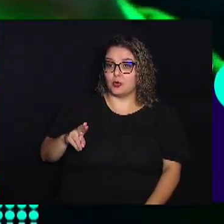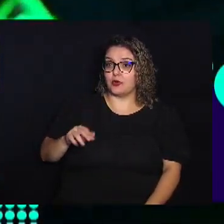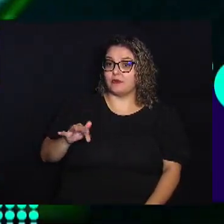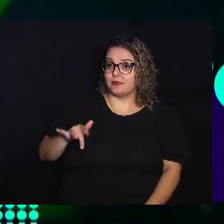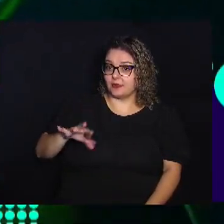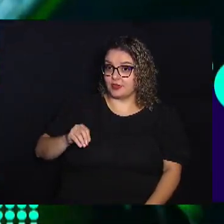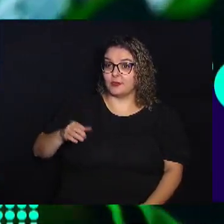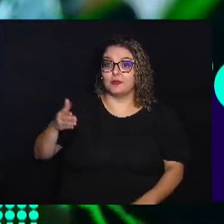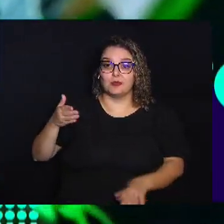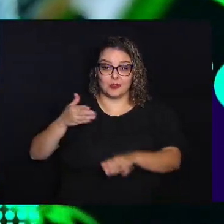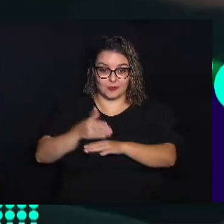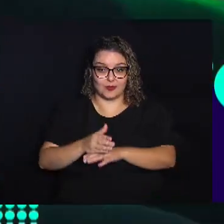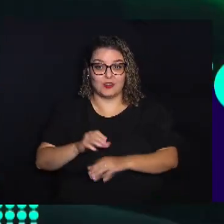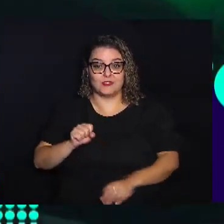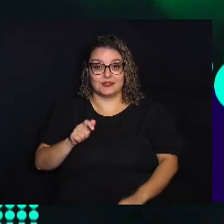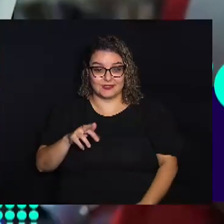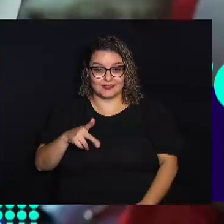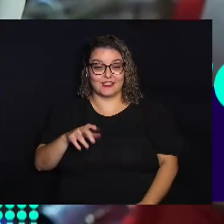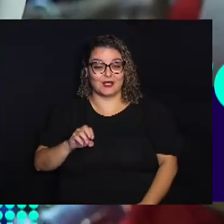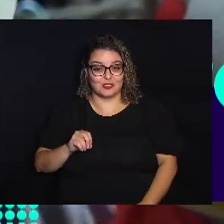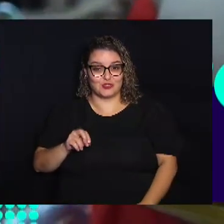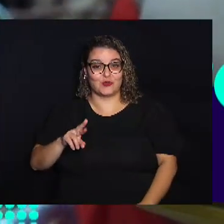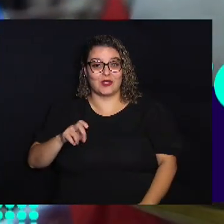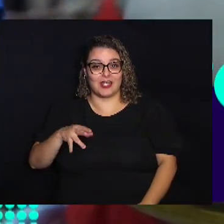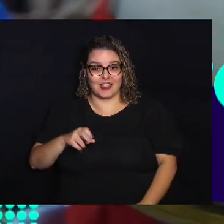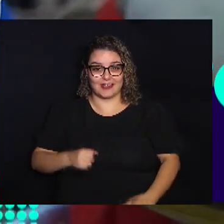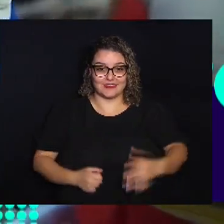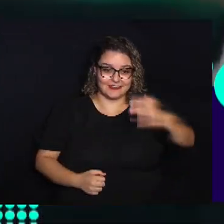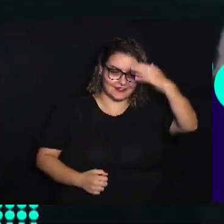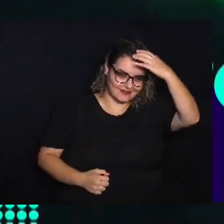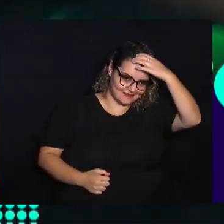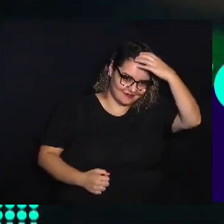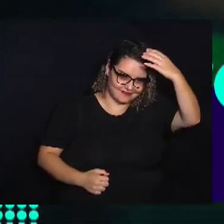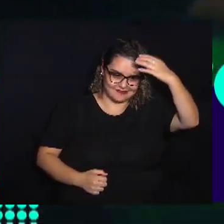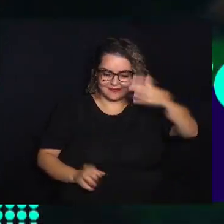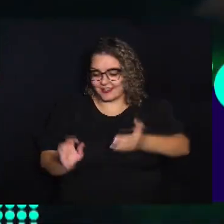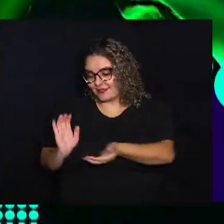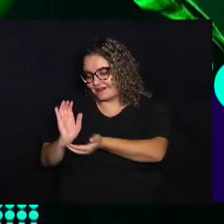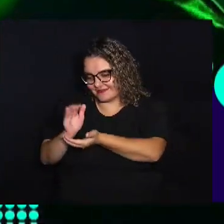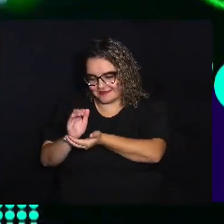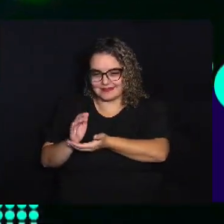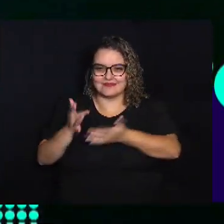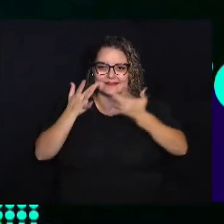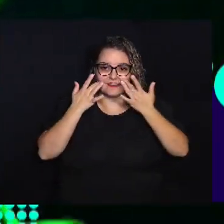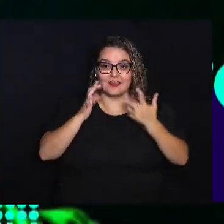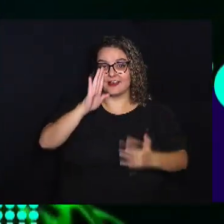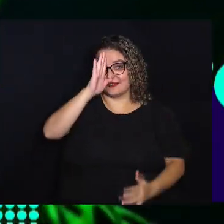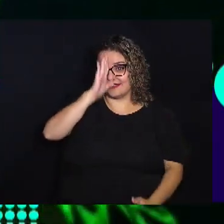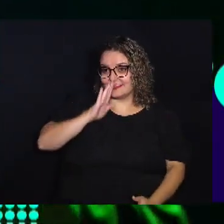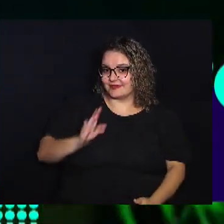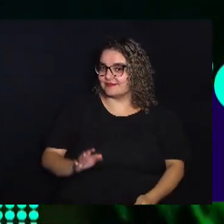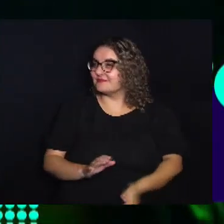participação De Sérgio Reis Na coxa acústica Do Taquarau Evento gratuito